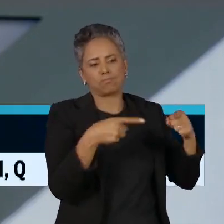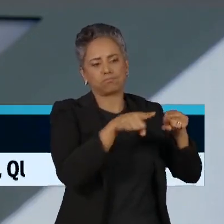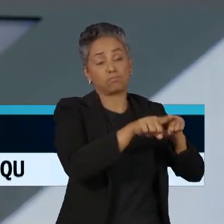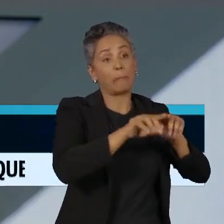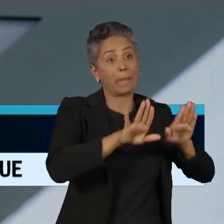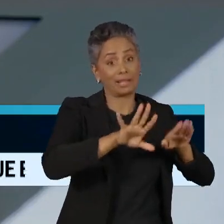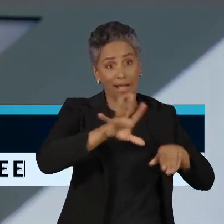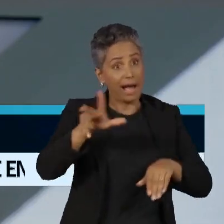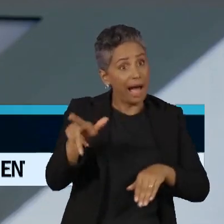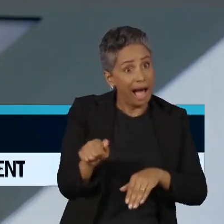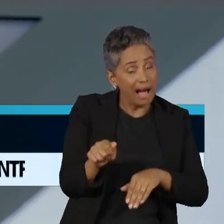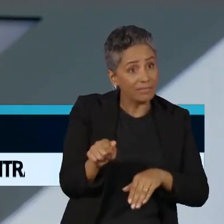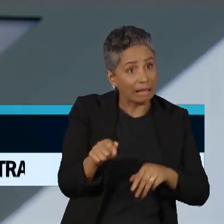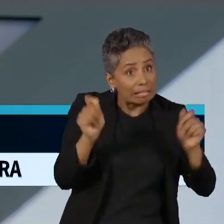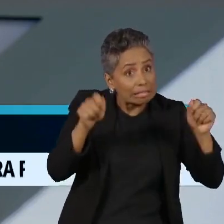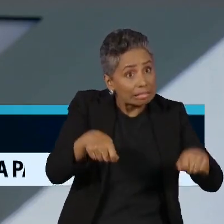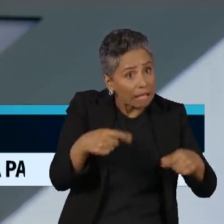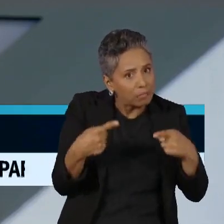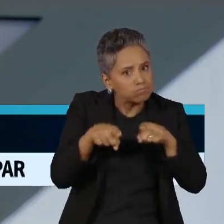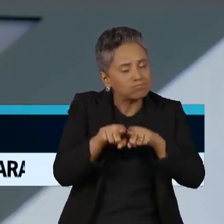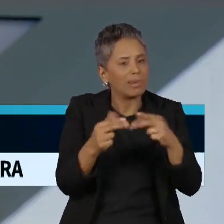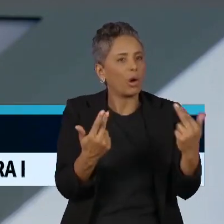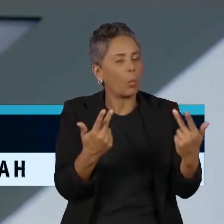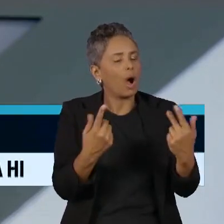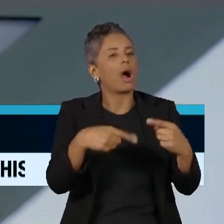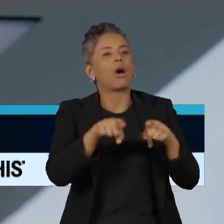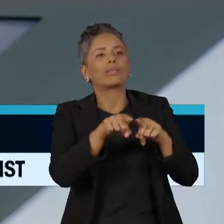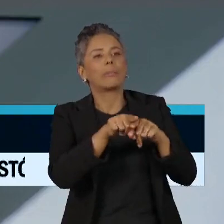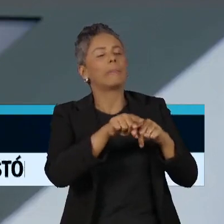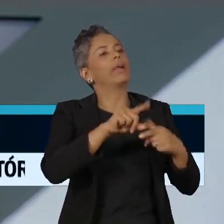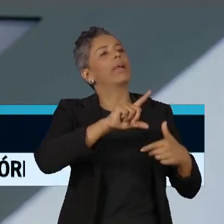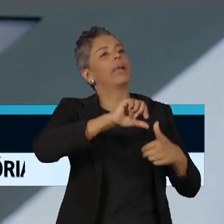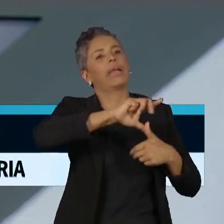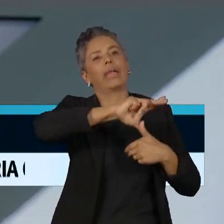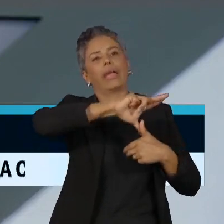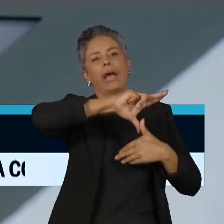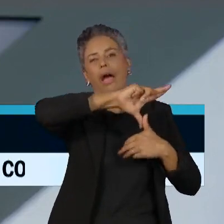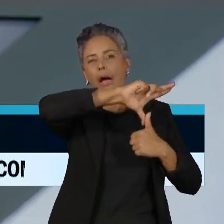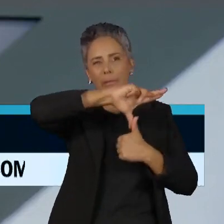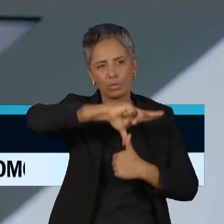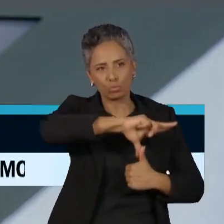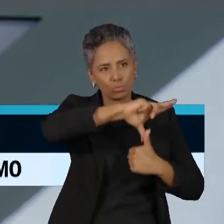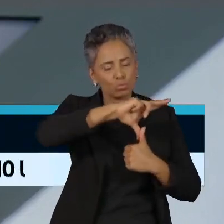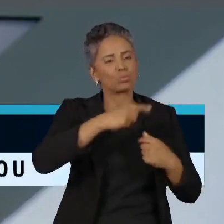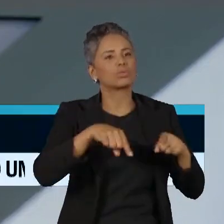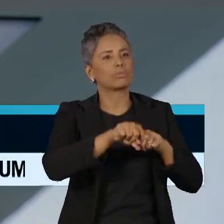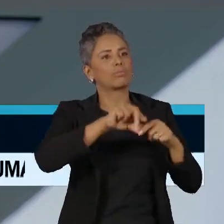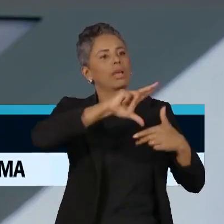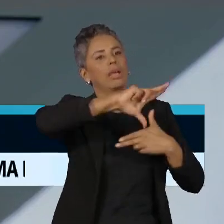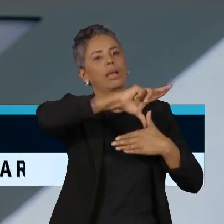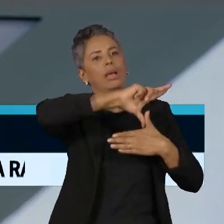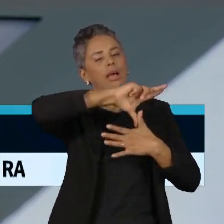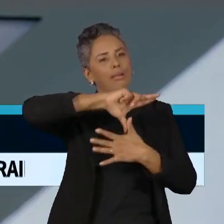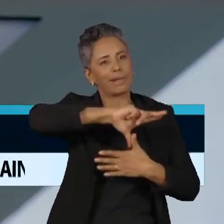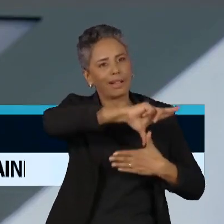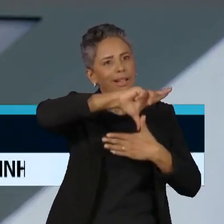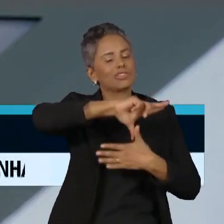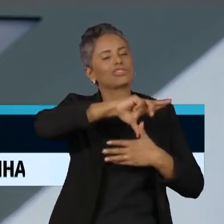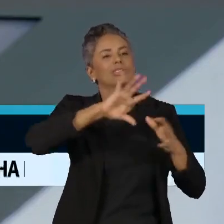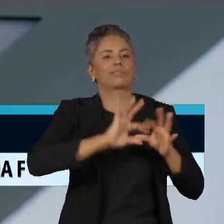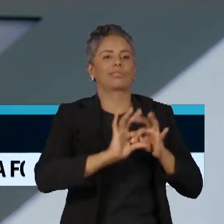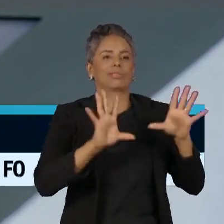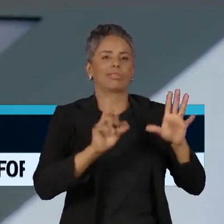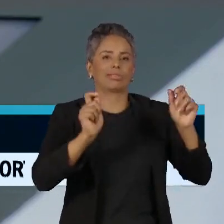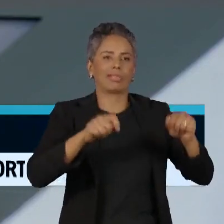a própria retomada na América do Sul e na América Latina. Então, a gente tem espaços para a